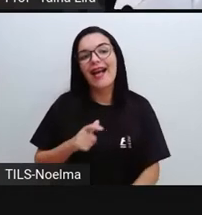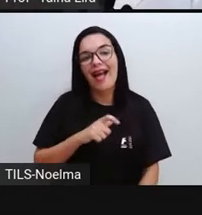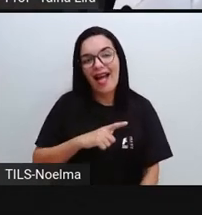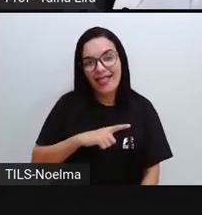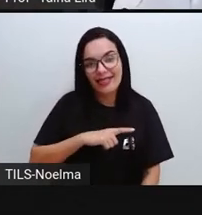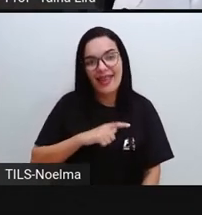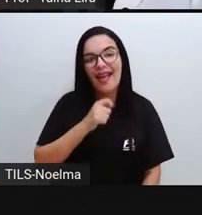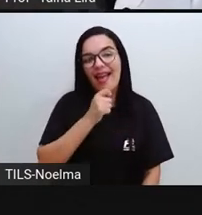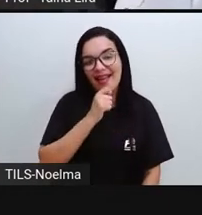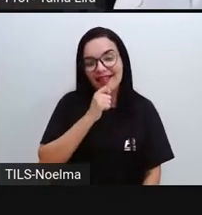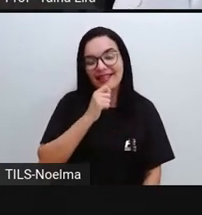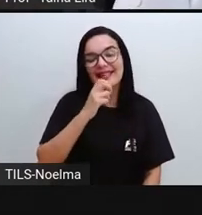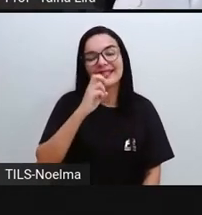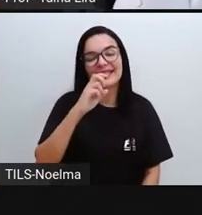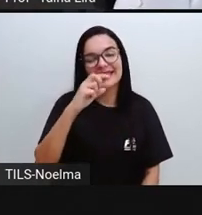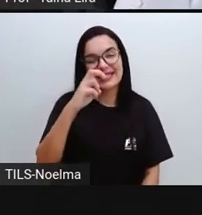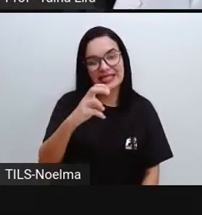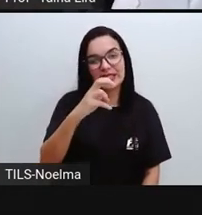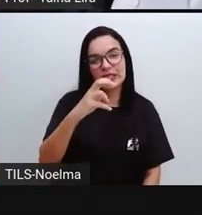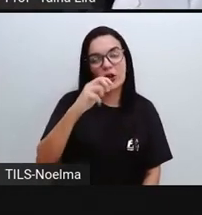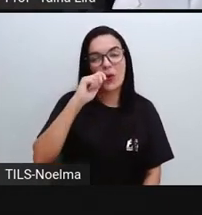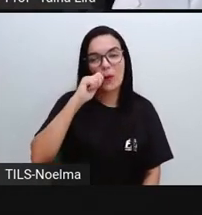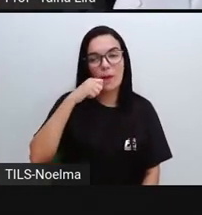5 pães, tá?